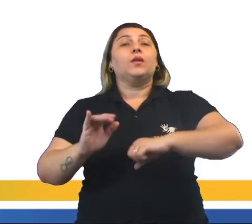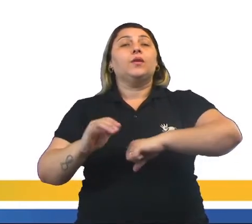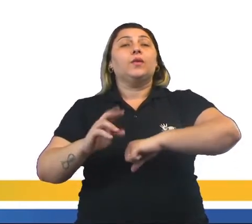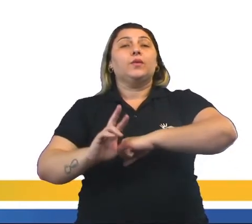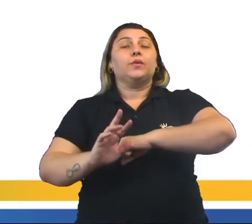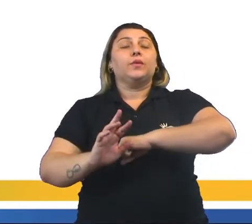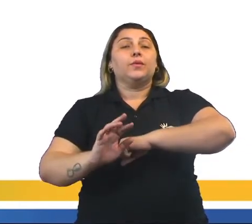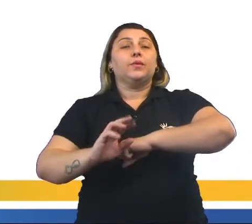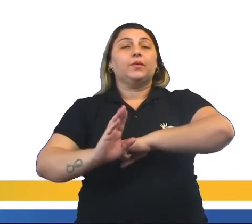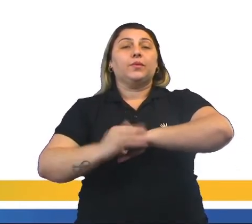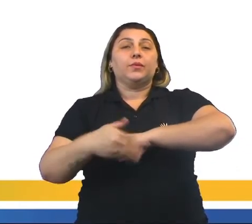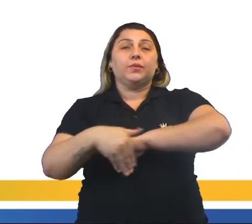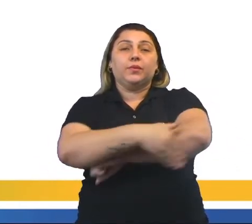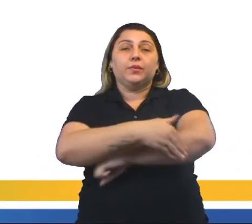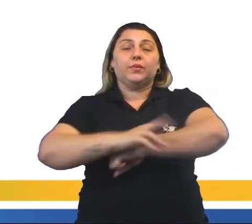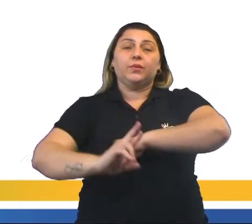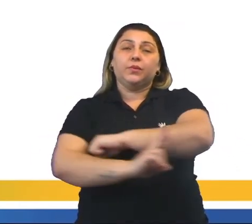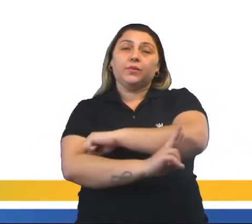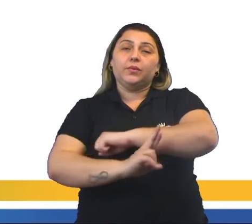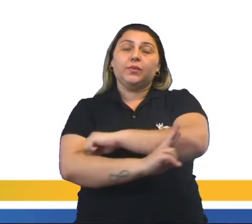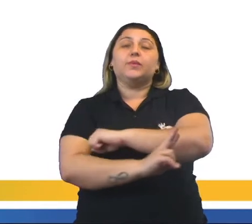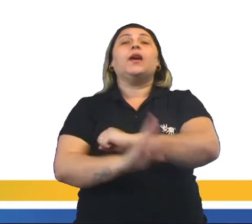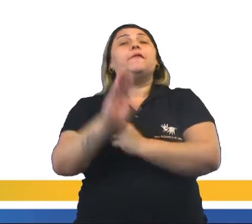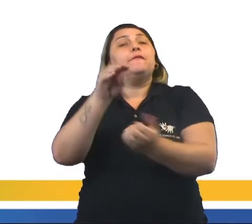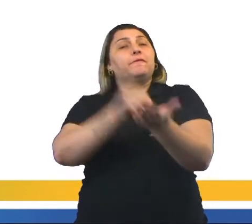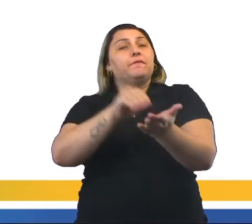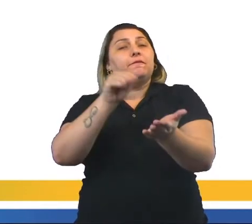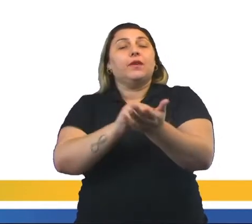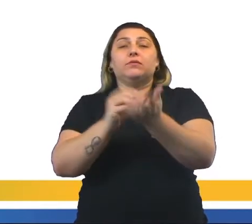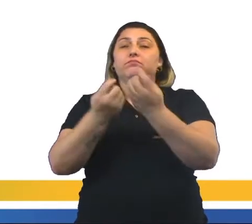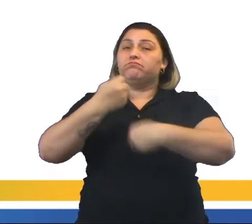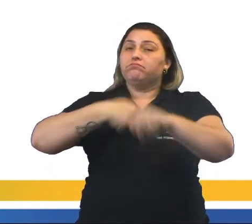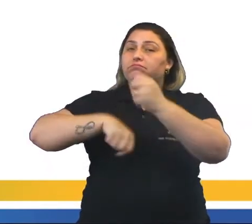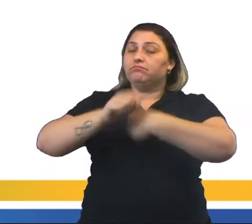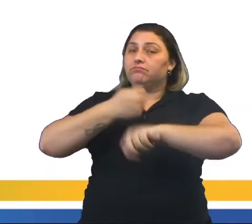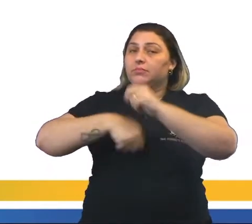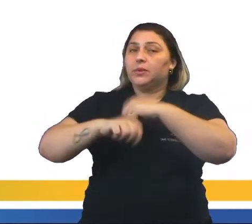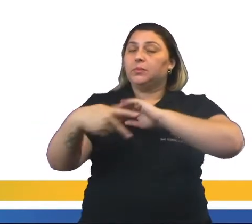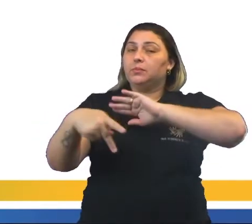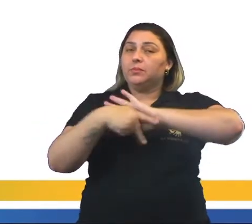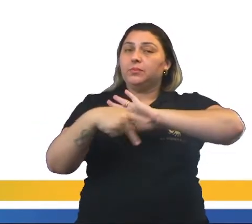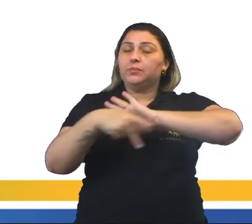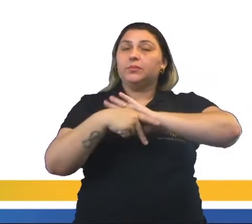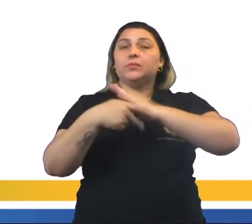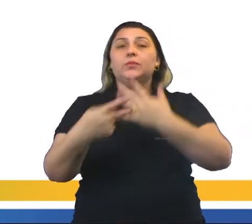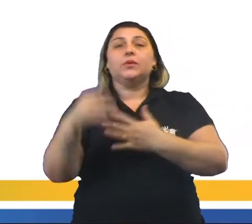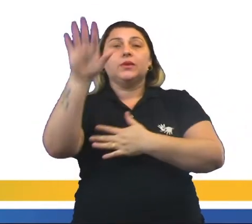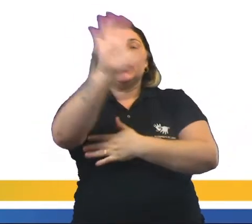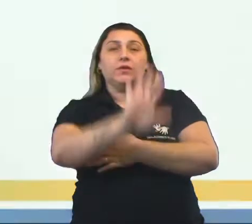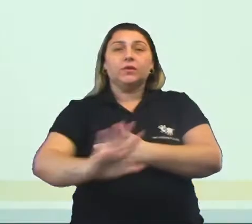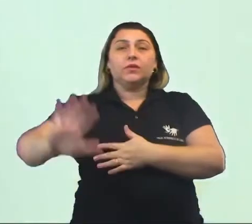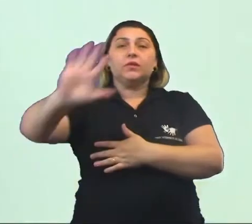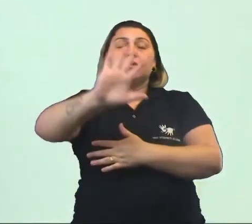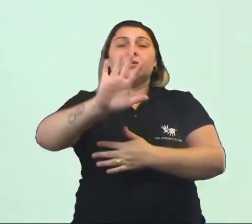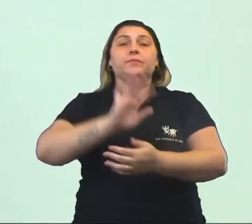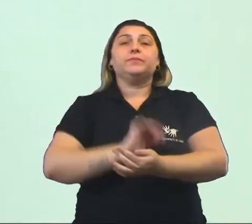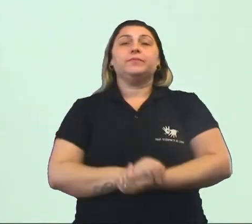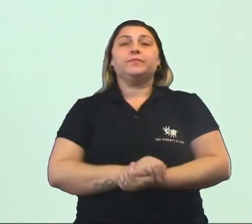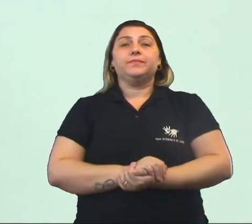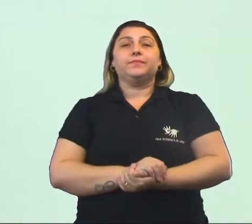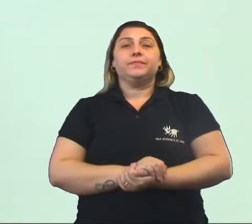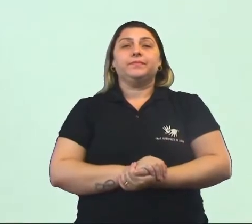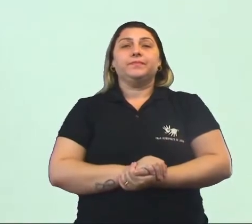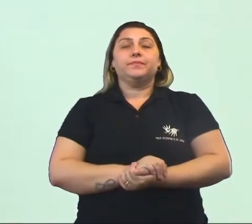rodovia, enfim. Segundo ponto, a ausência de uma economia propriamente nacional. Ou